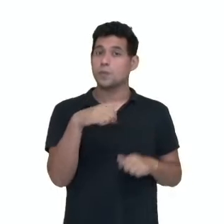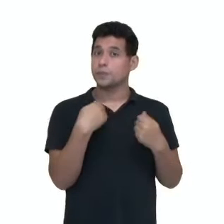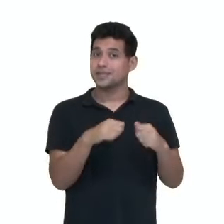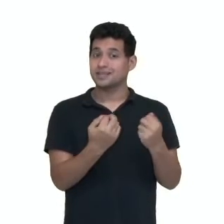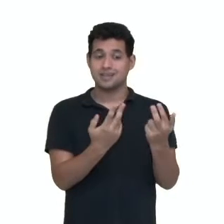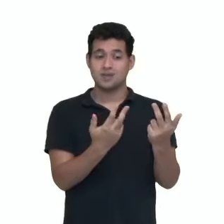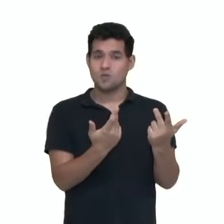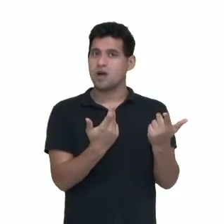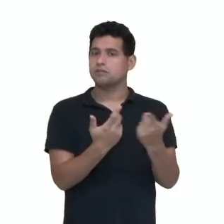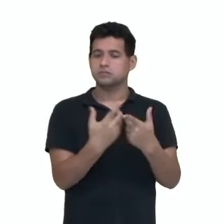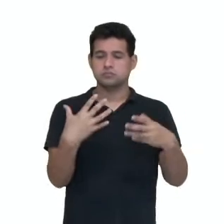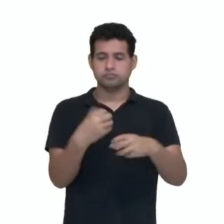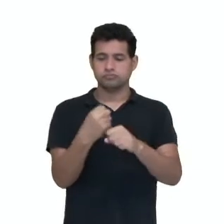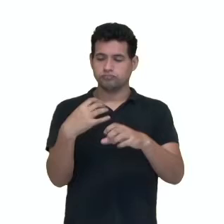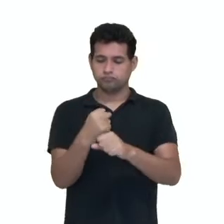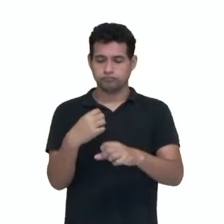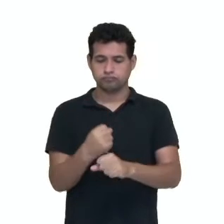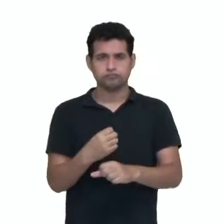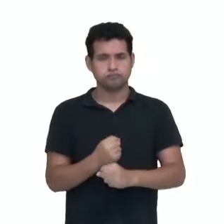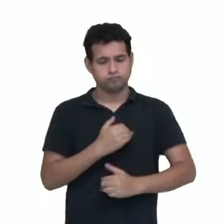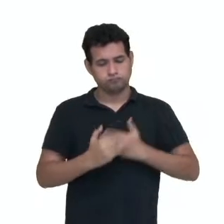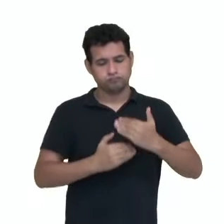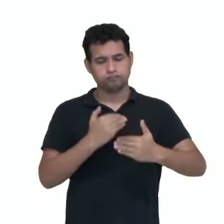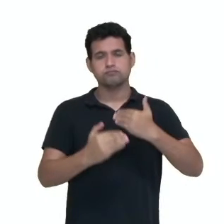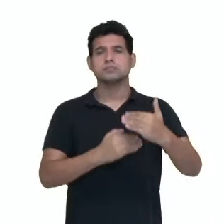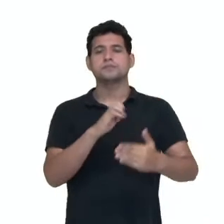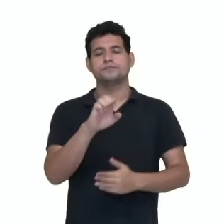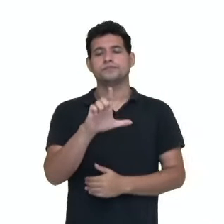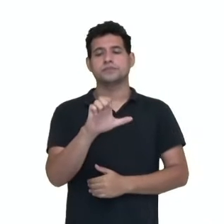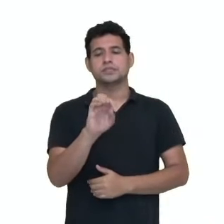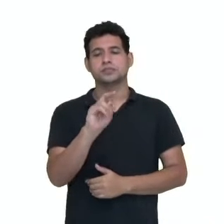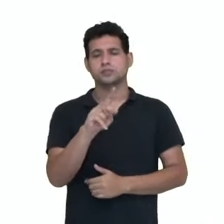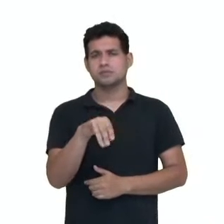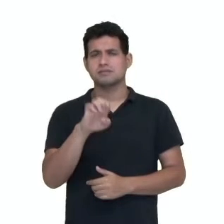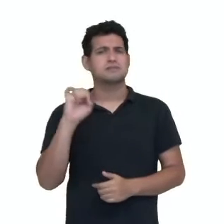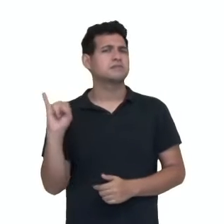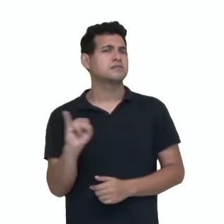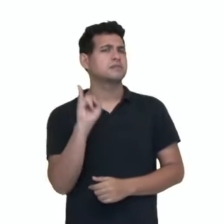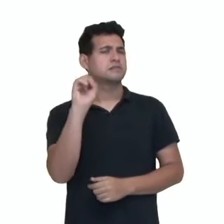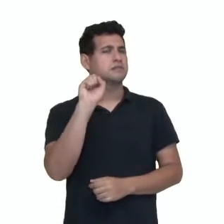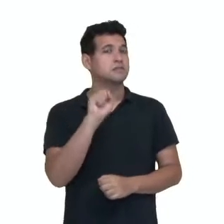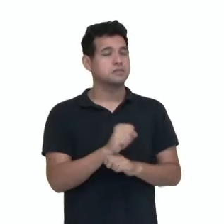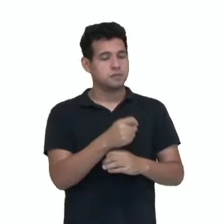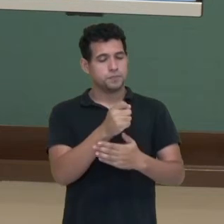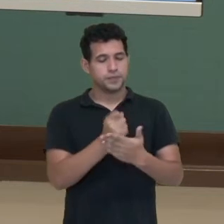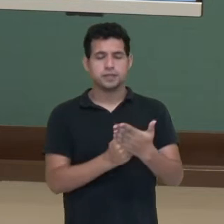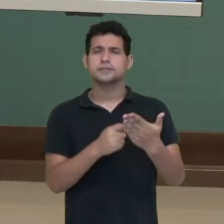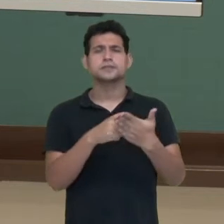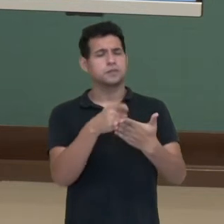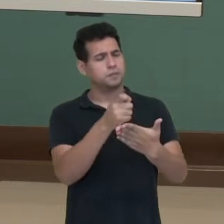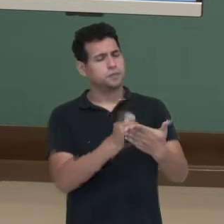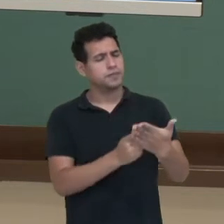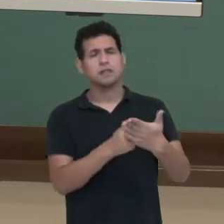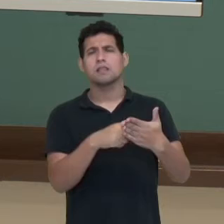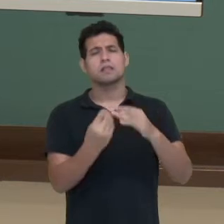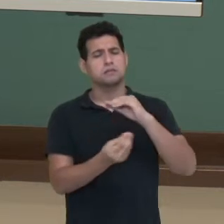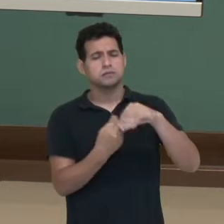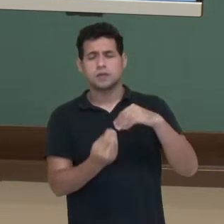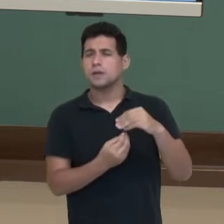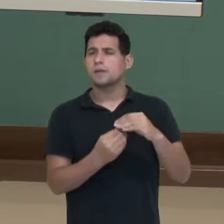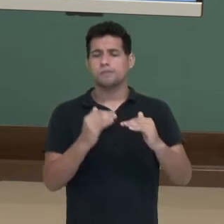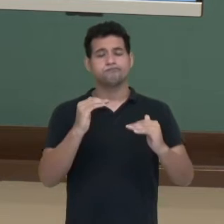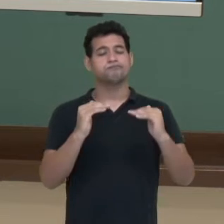ao número de elétrons ganhos durante o processo de eletrólise e isso é muito importante para a escrita das semirreações e para o